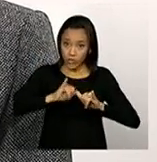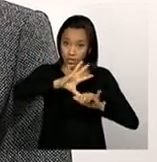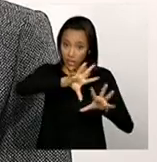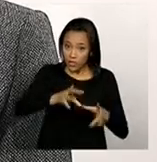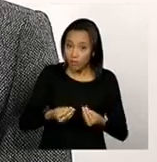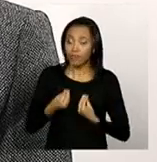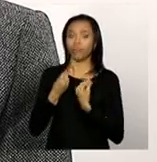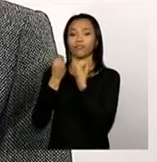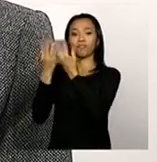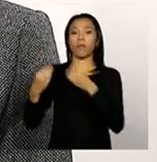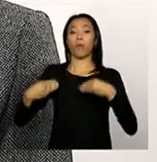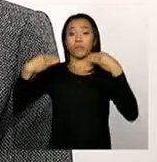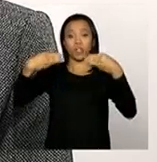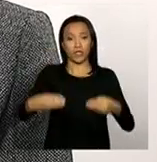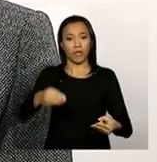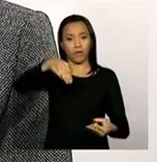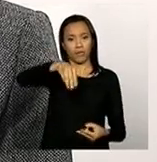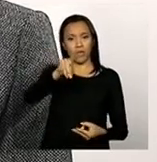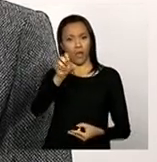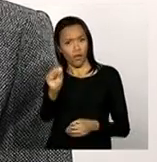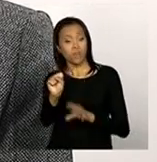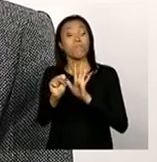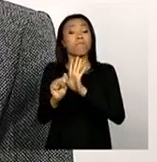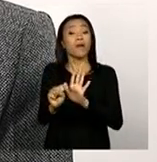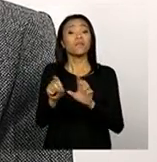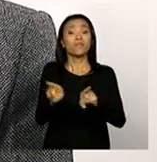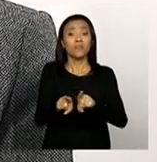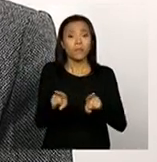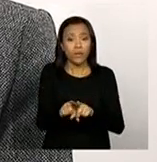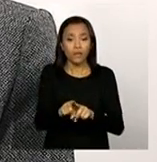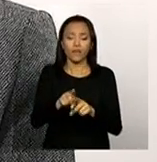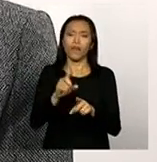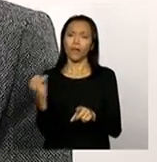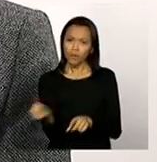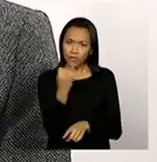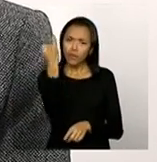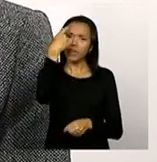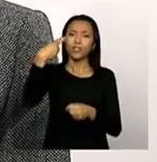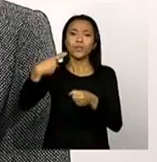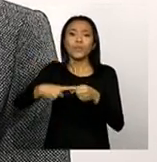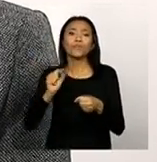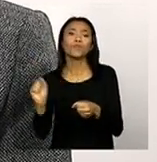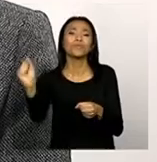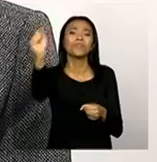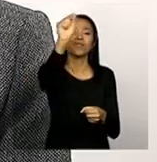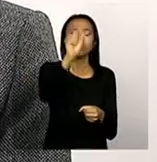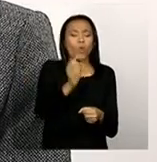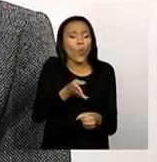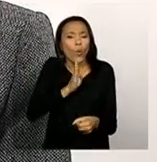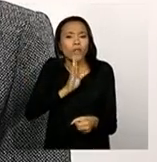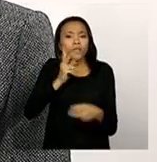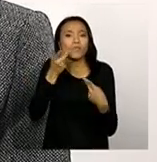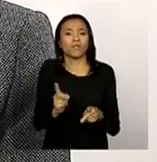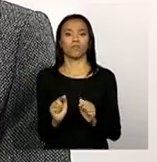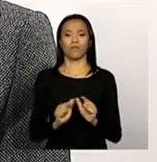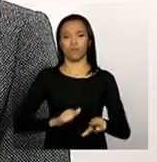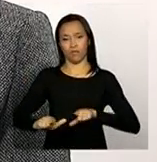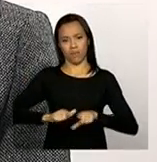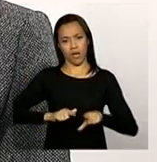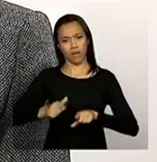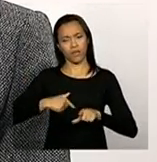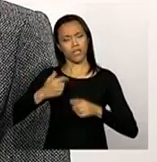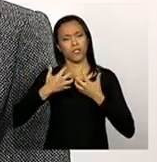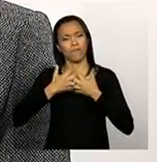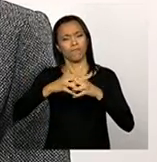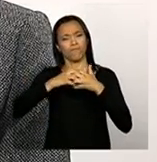mas é um momento muito importante para o município também se autoconhecer e refletir sobre as informações